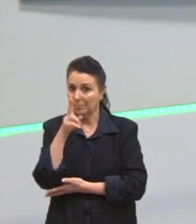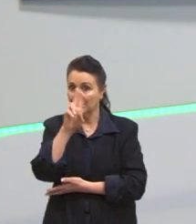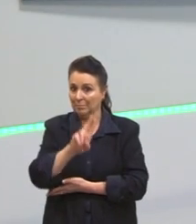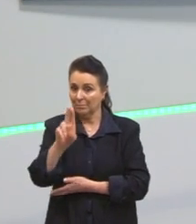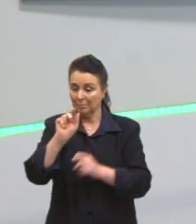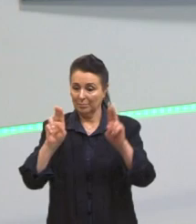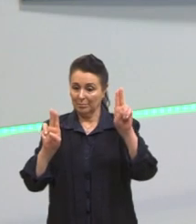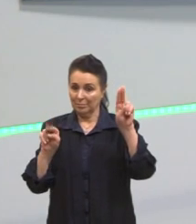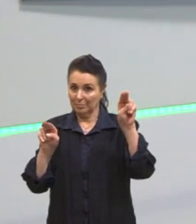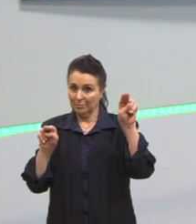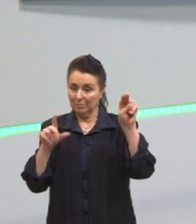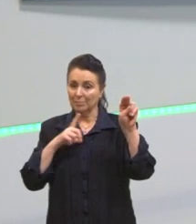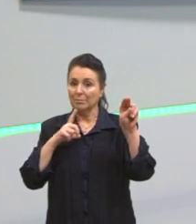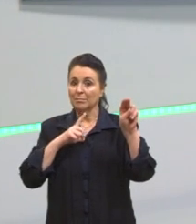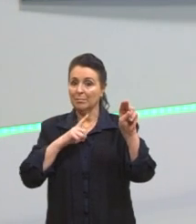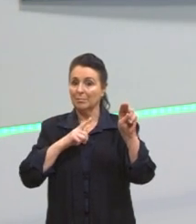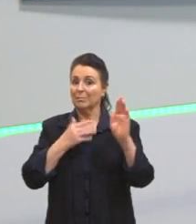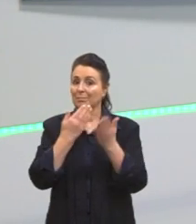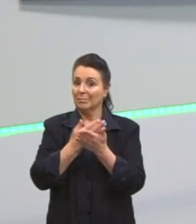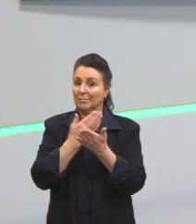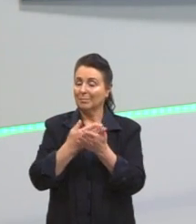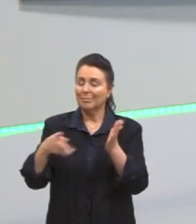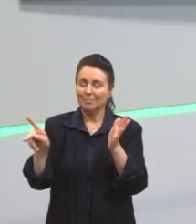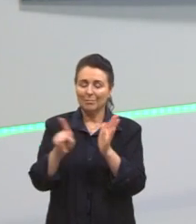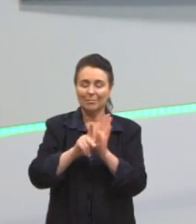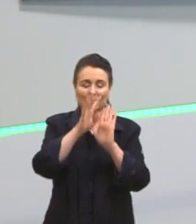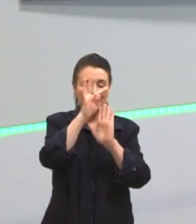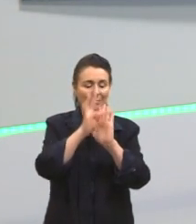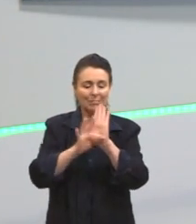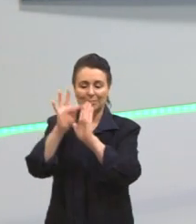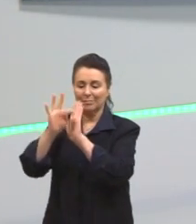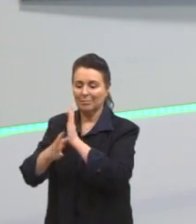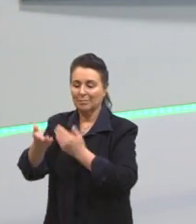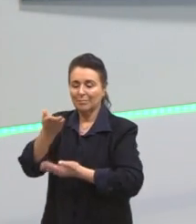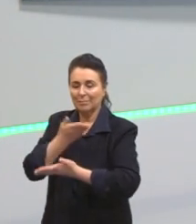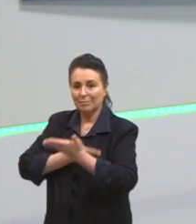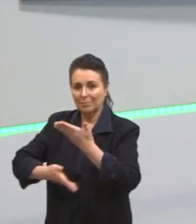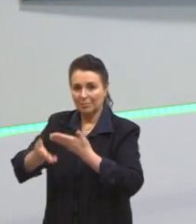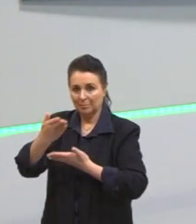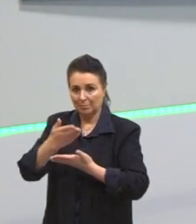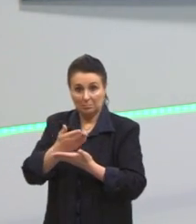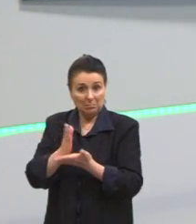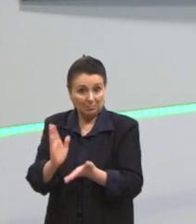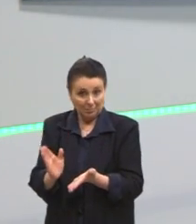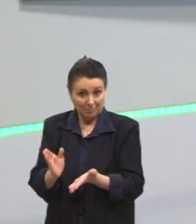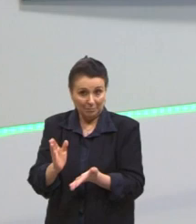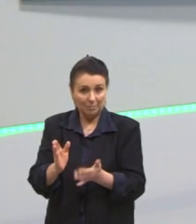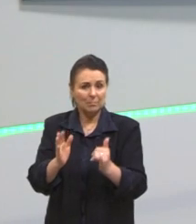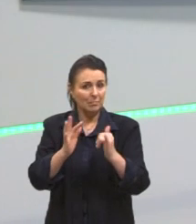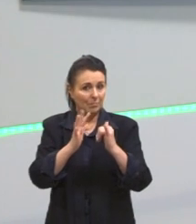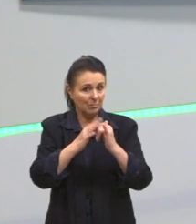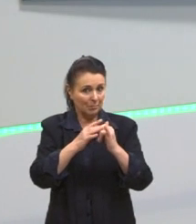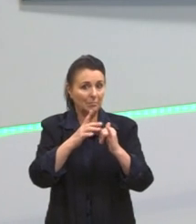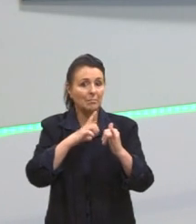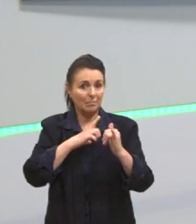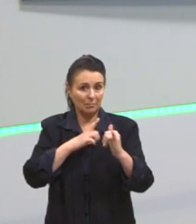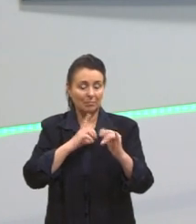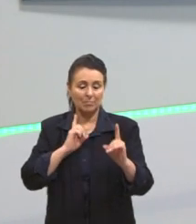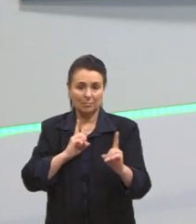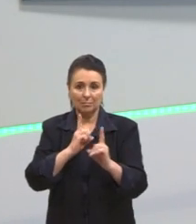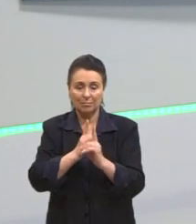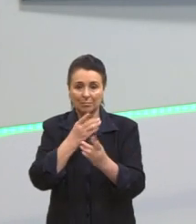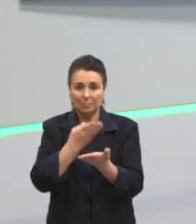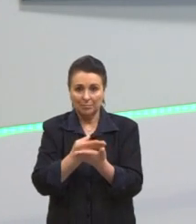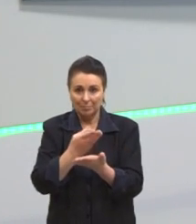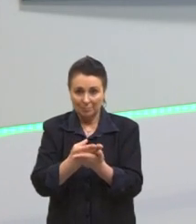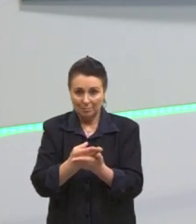uma aula sobre a intertextualidade na redação. Se tu perdeu, corre lá no canal da TV Ceduq RS e tu vai encontrar esta aula